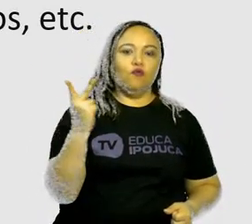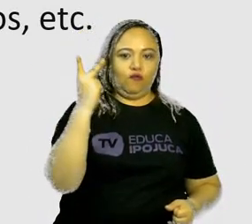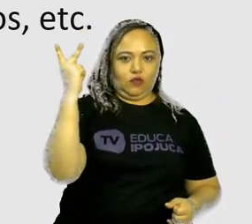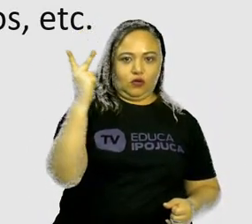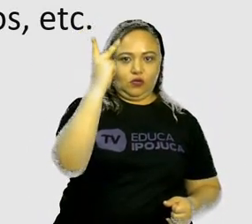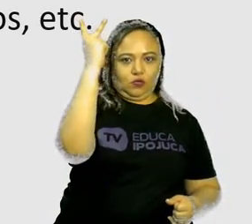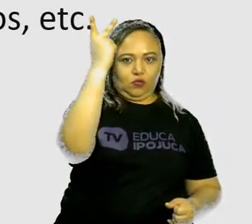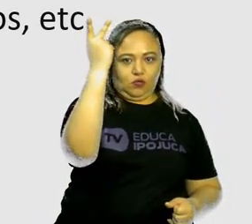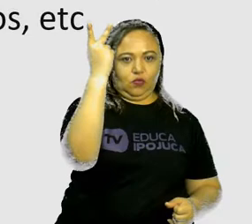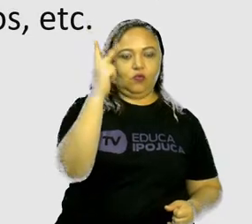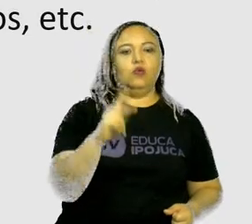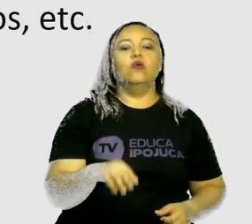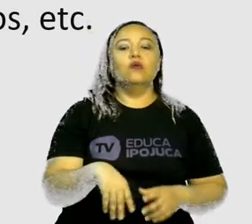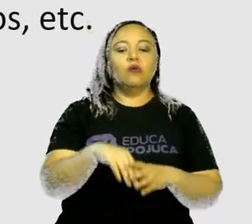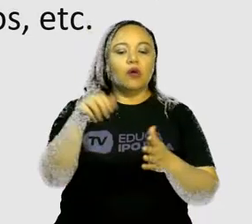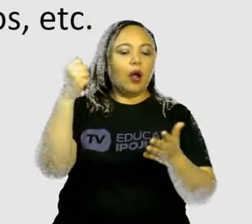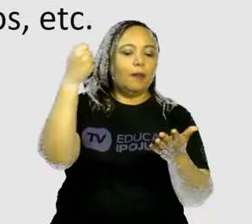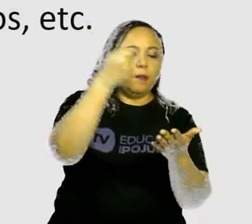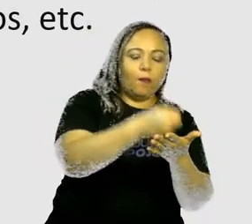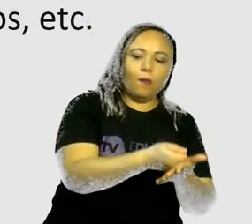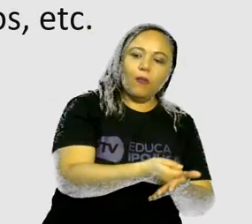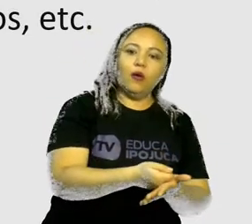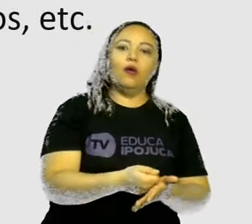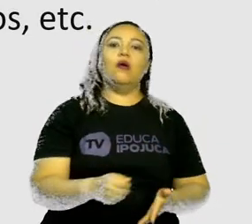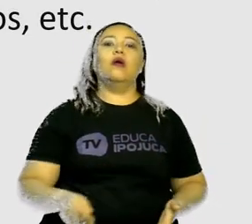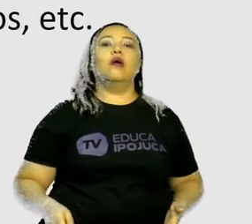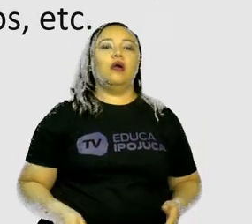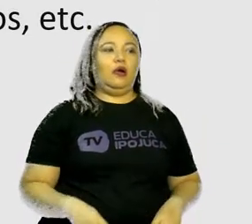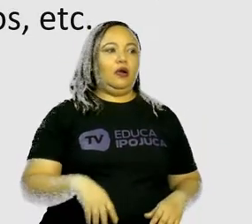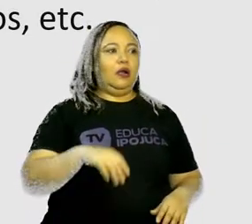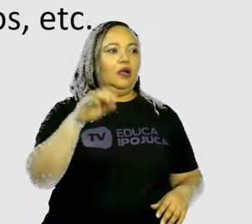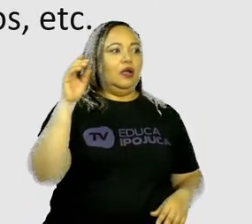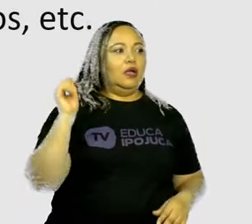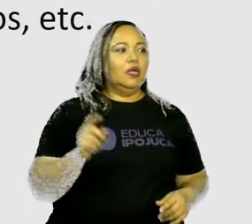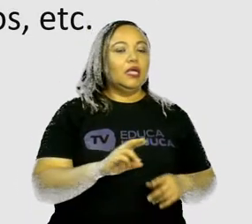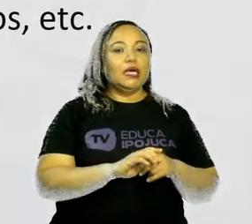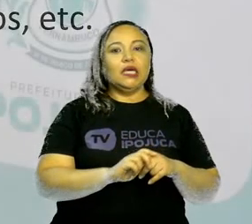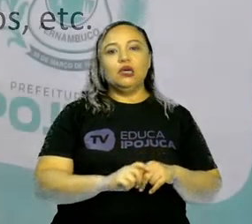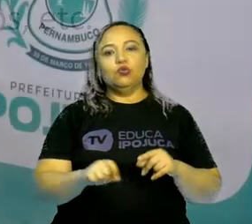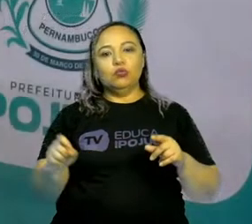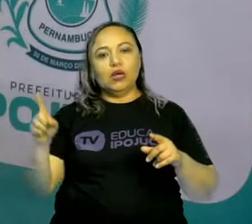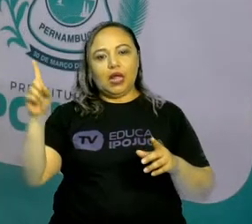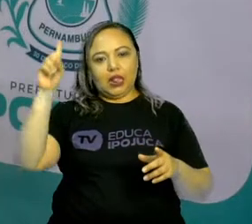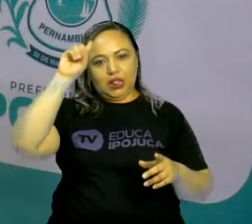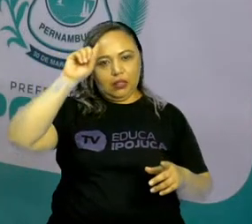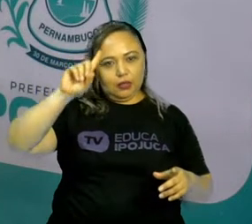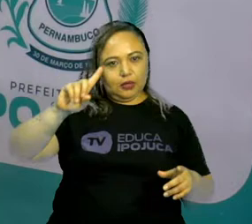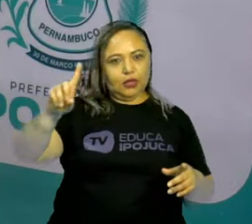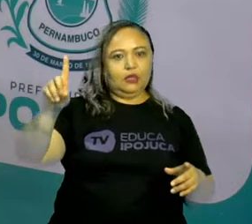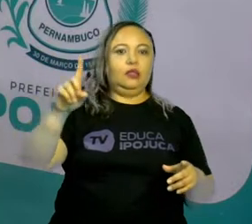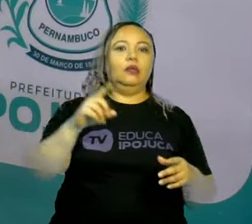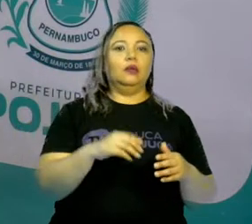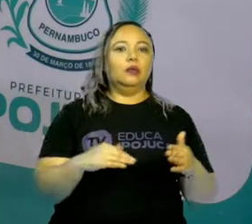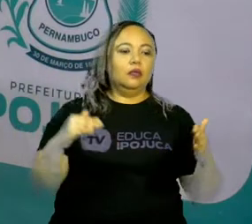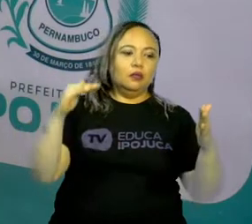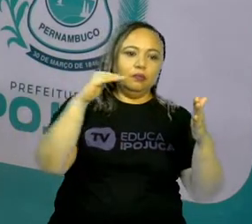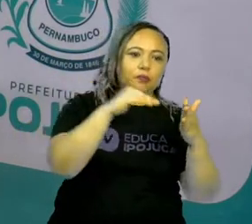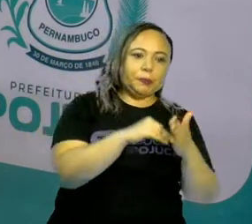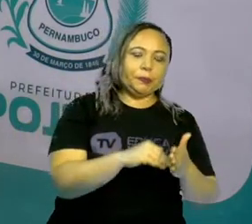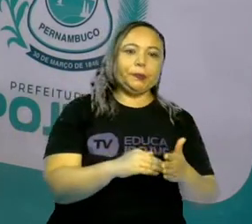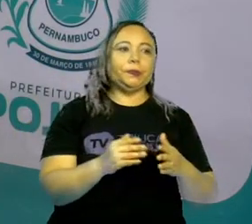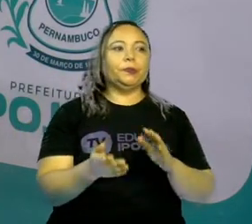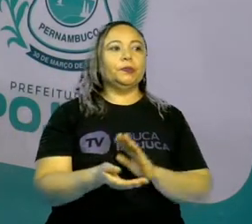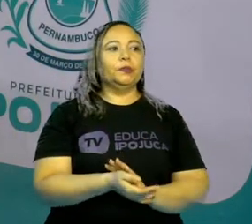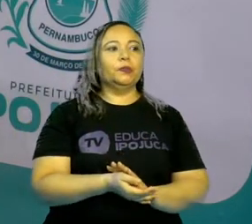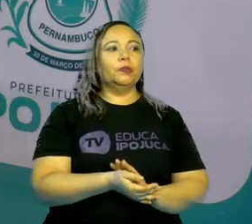consumo, data de vencimento, etc. Existe também, se você é bom, uma